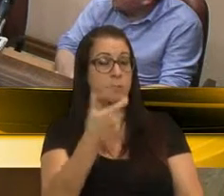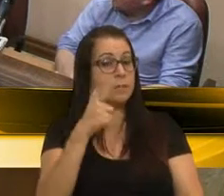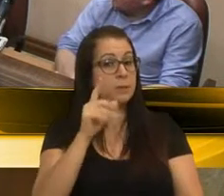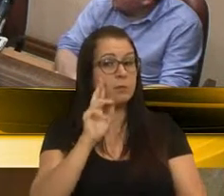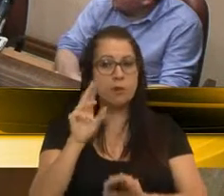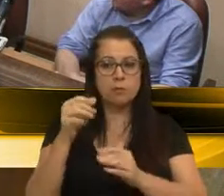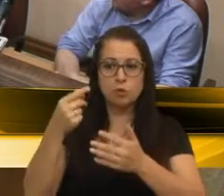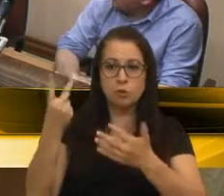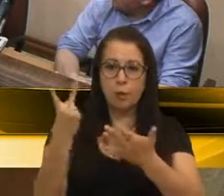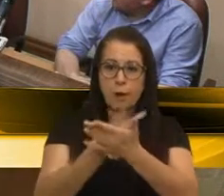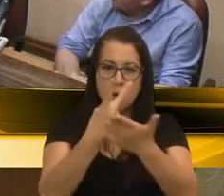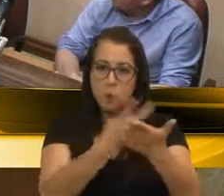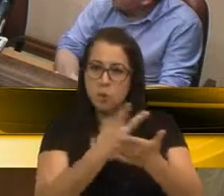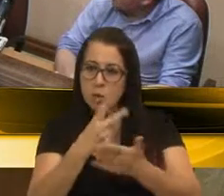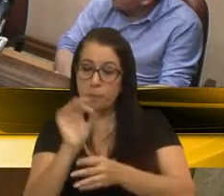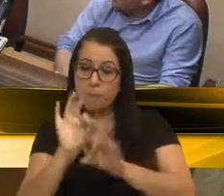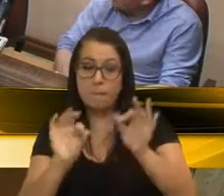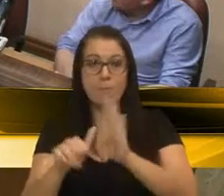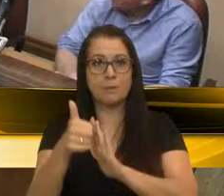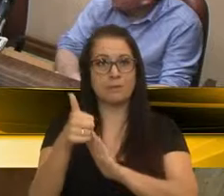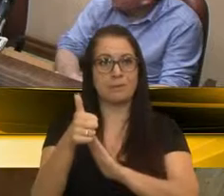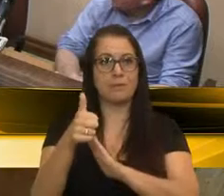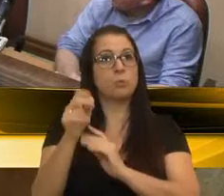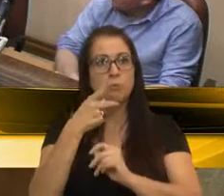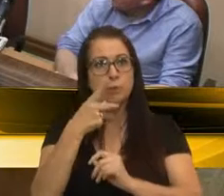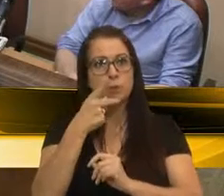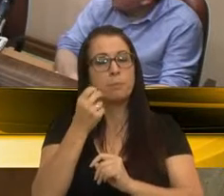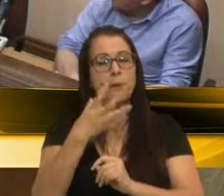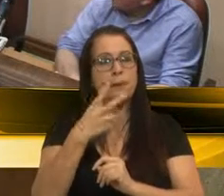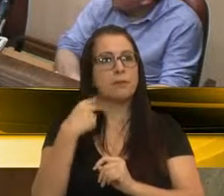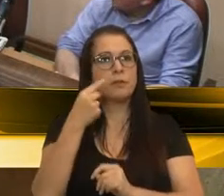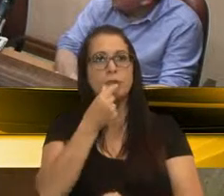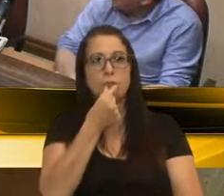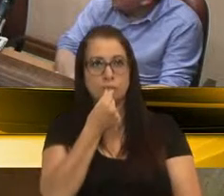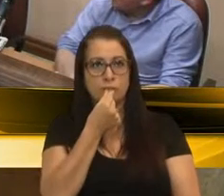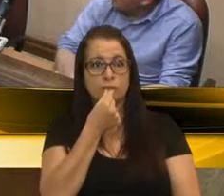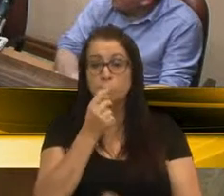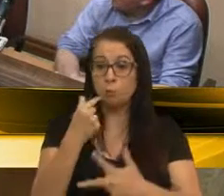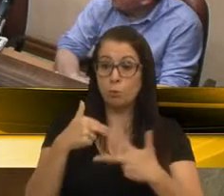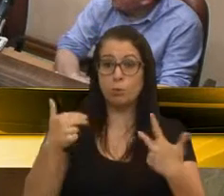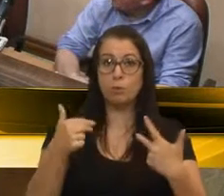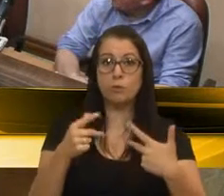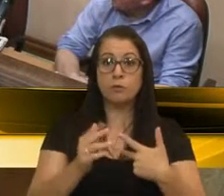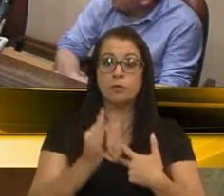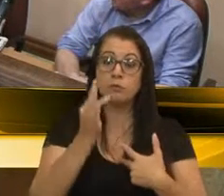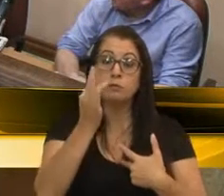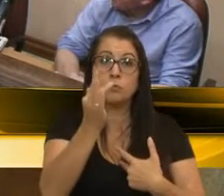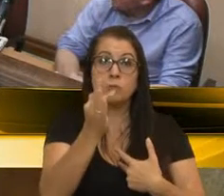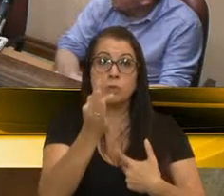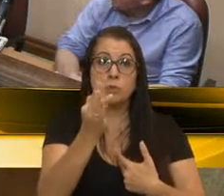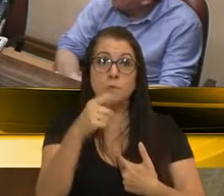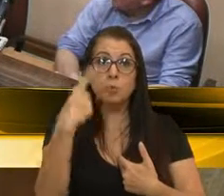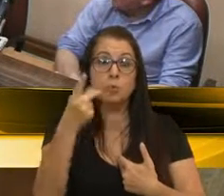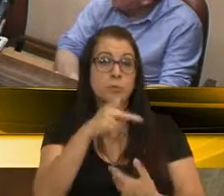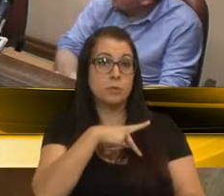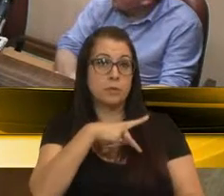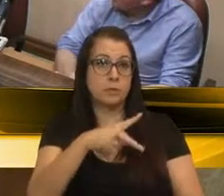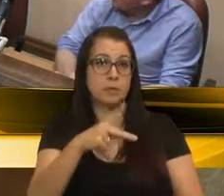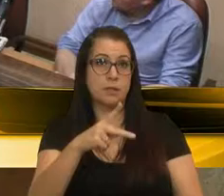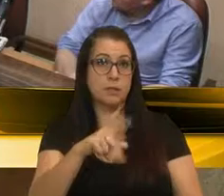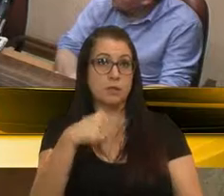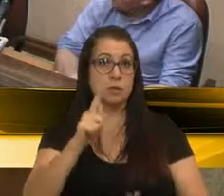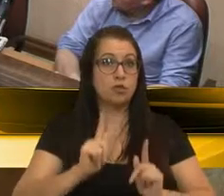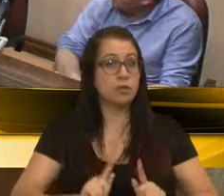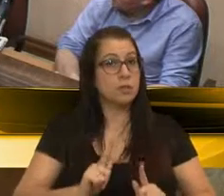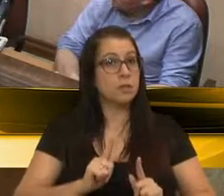corrigir esses erros. Porque, como foi bem dito pelo vereador Beltrão, daqui a pouco, lá na frente, os próximos presidentes, as próximas